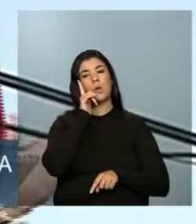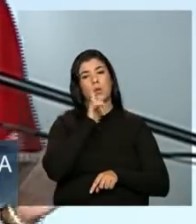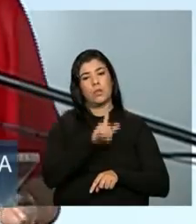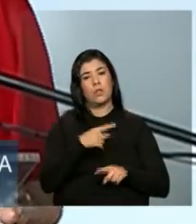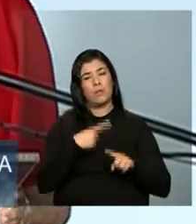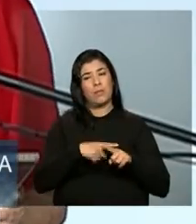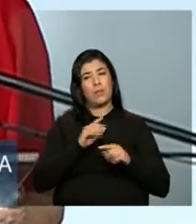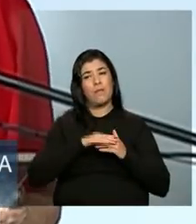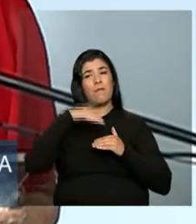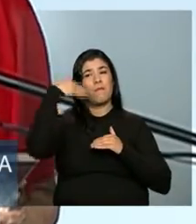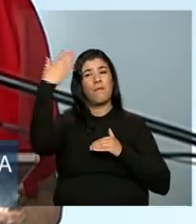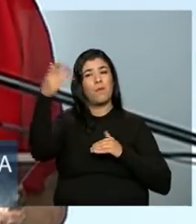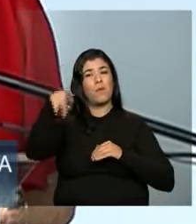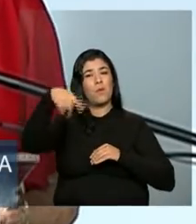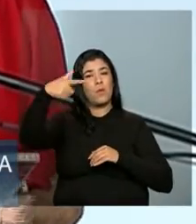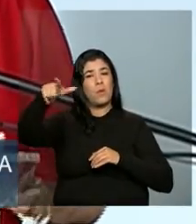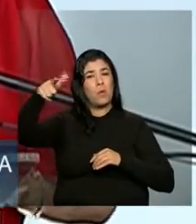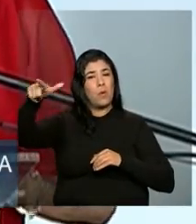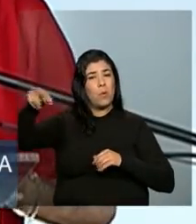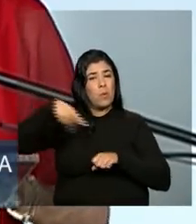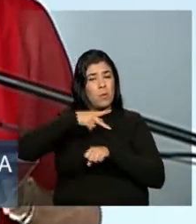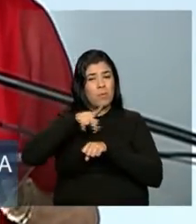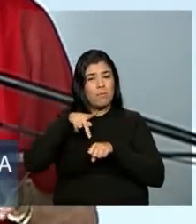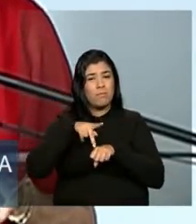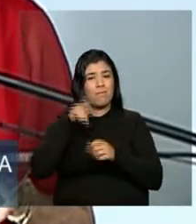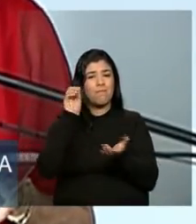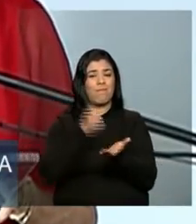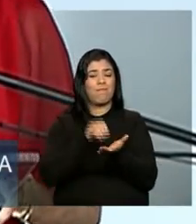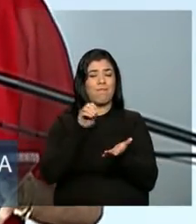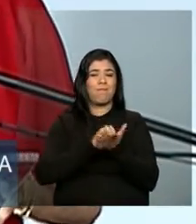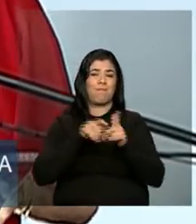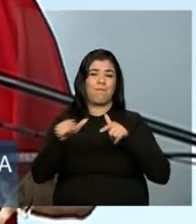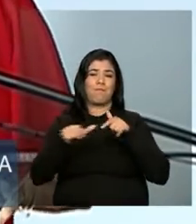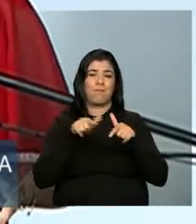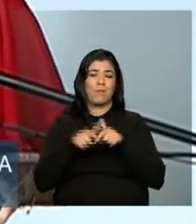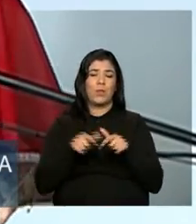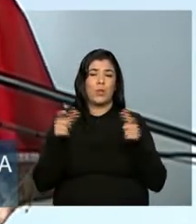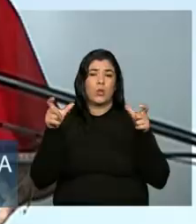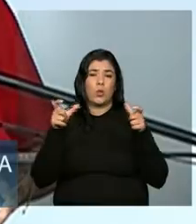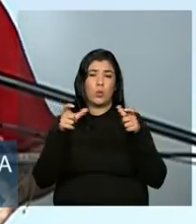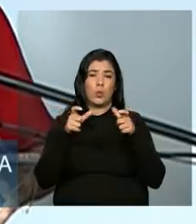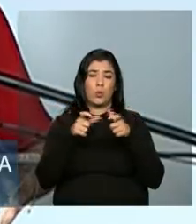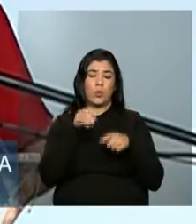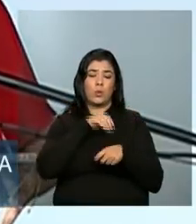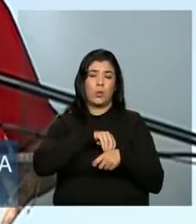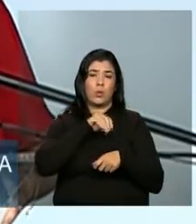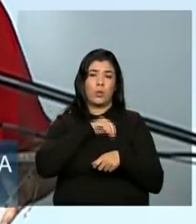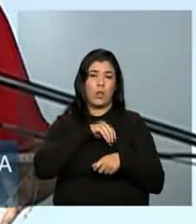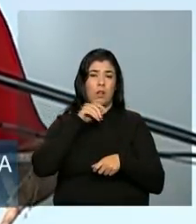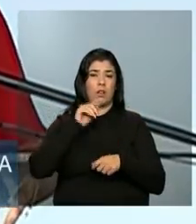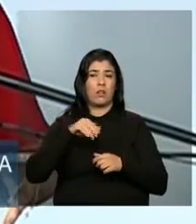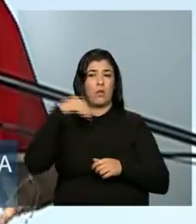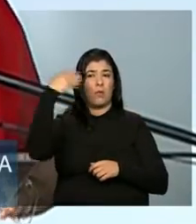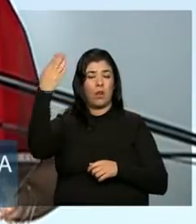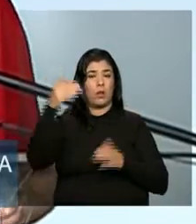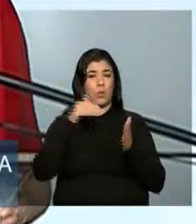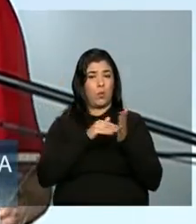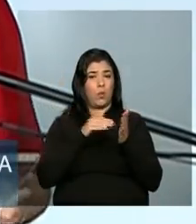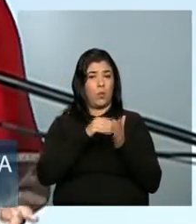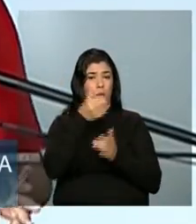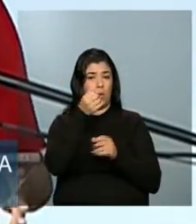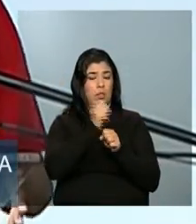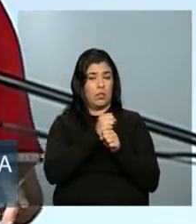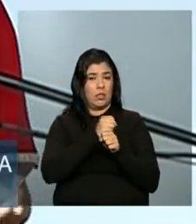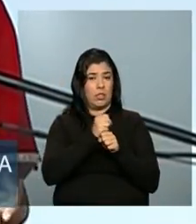só desempregava e só reduzia salários, nesse período, nos últimos seis